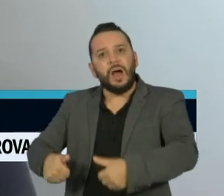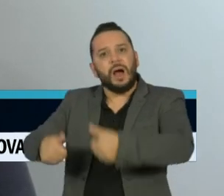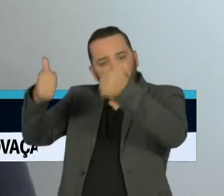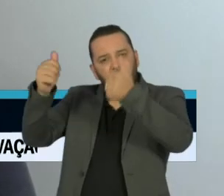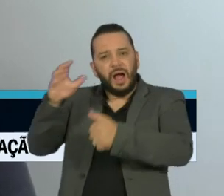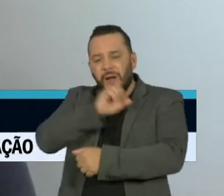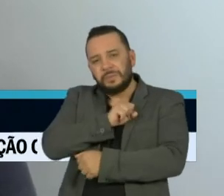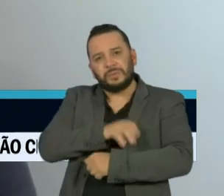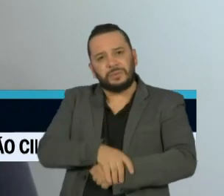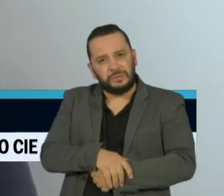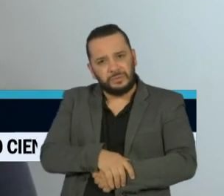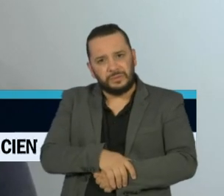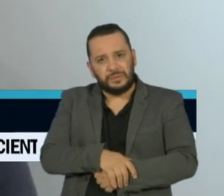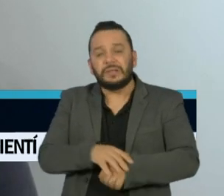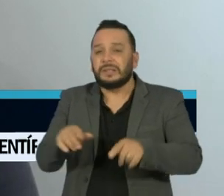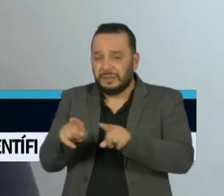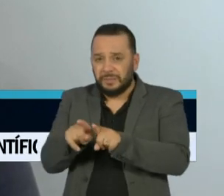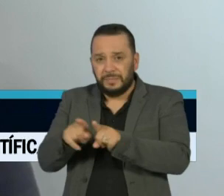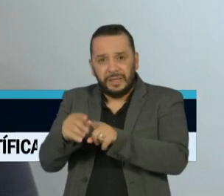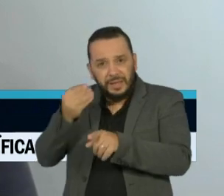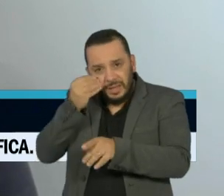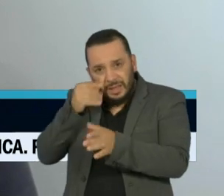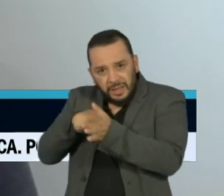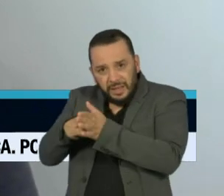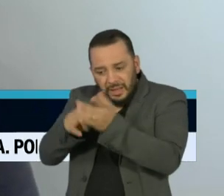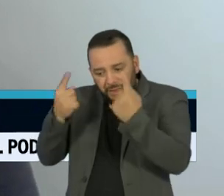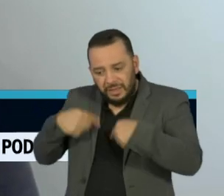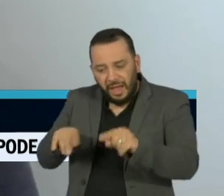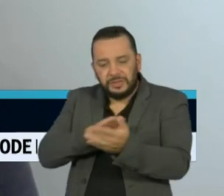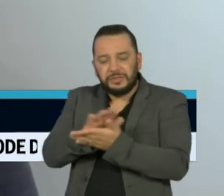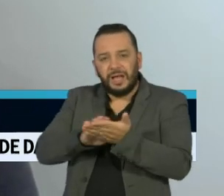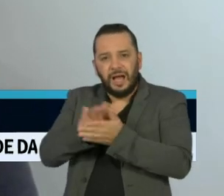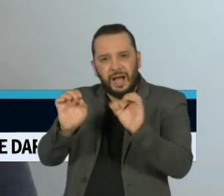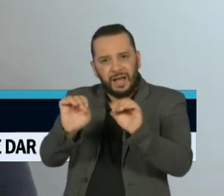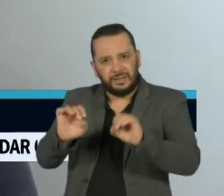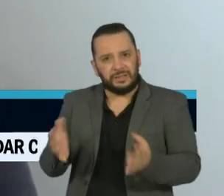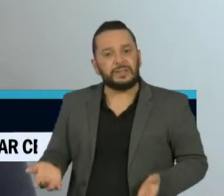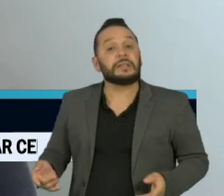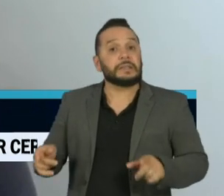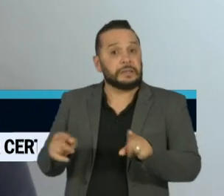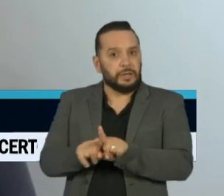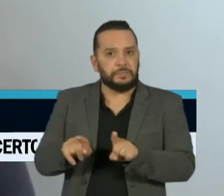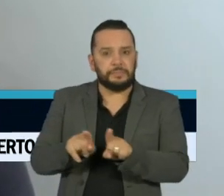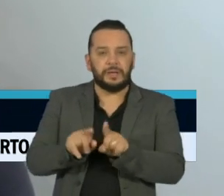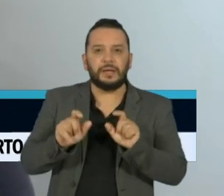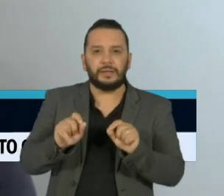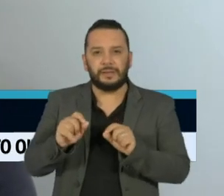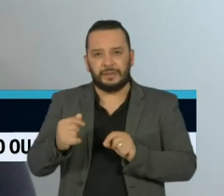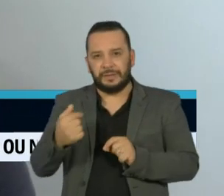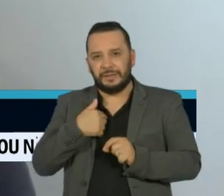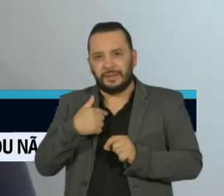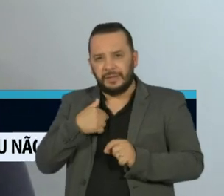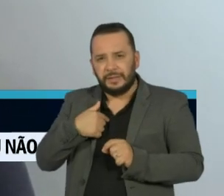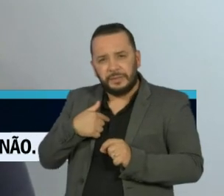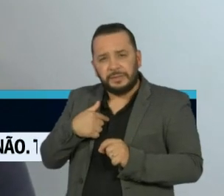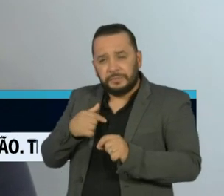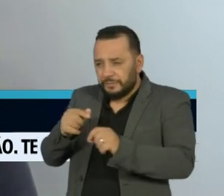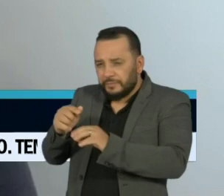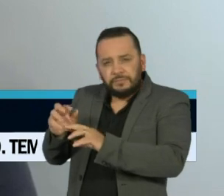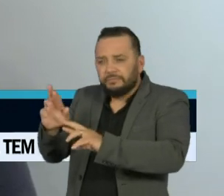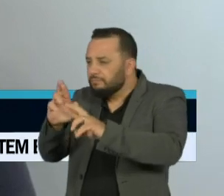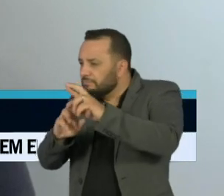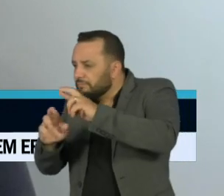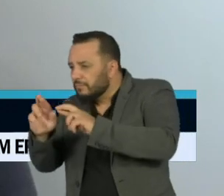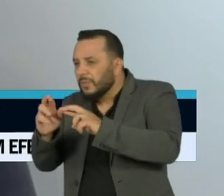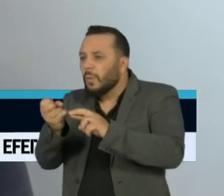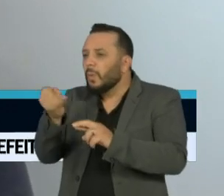em cima disso temos a falta de testes e não usamos os agentes sanitários de saúde para rastrear as pessoas com Covid e ajudar